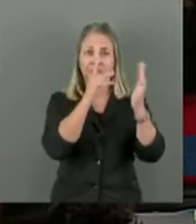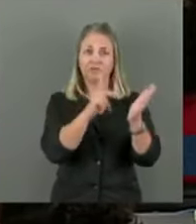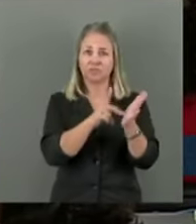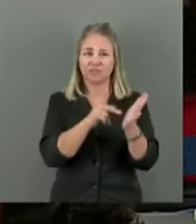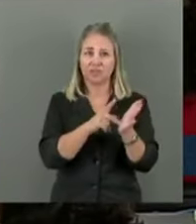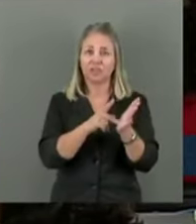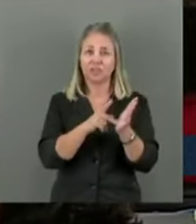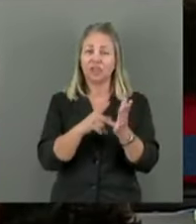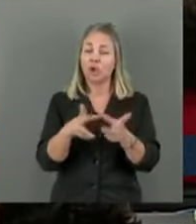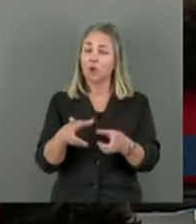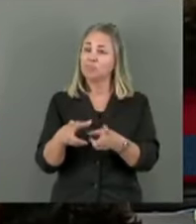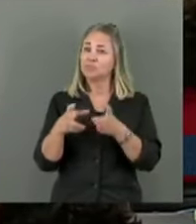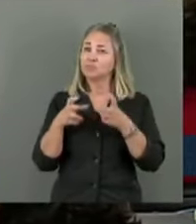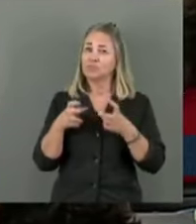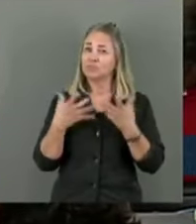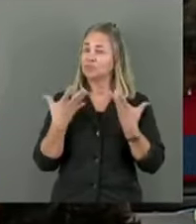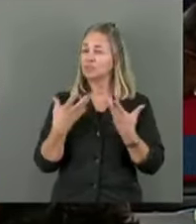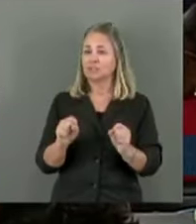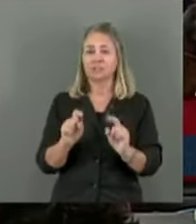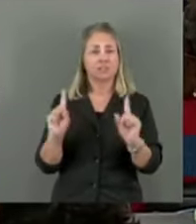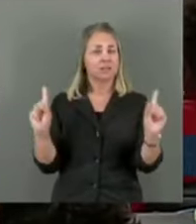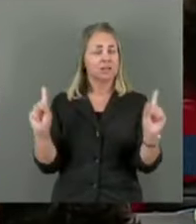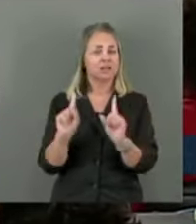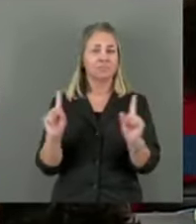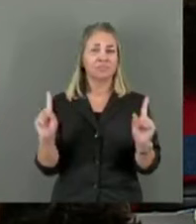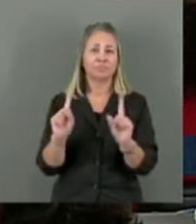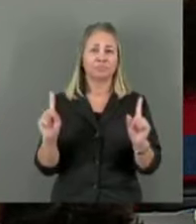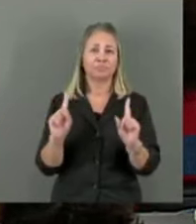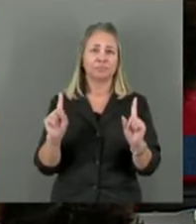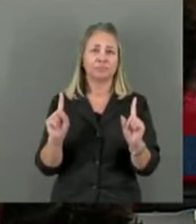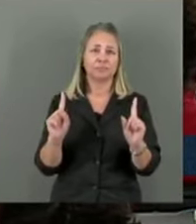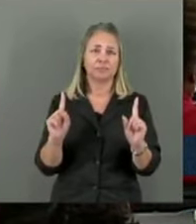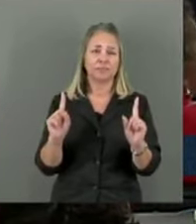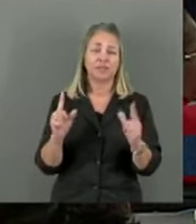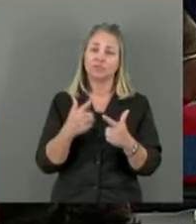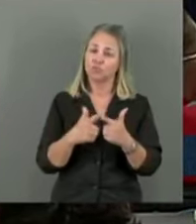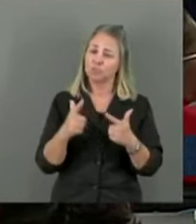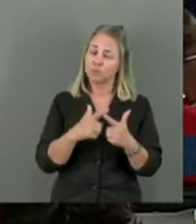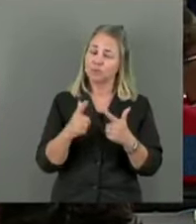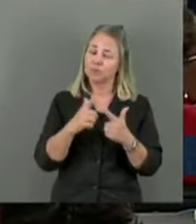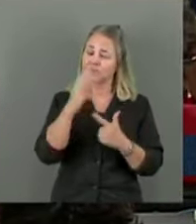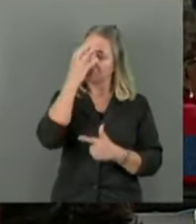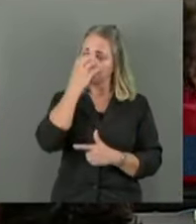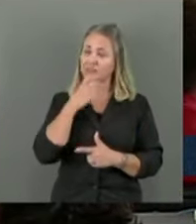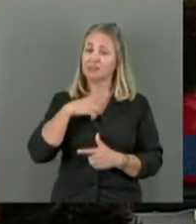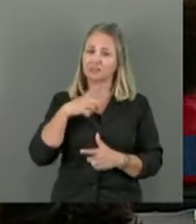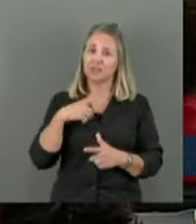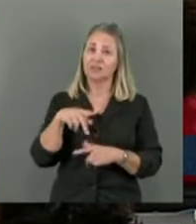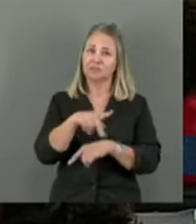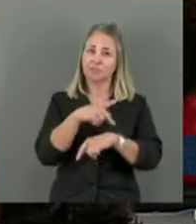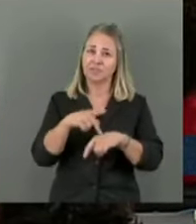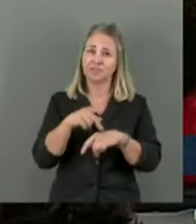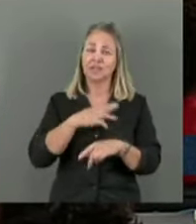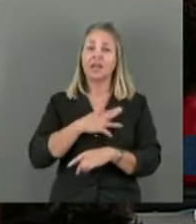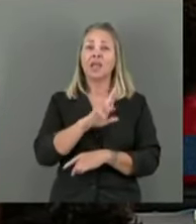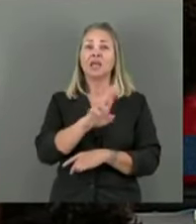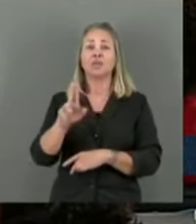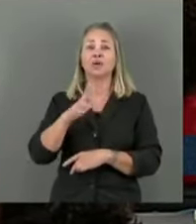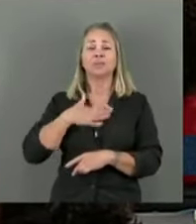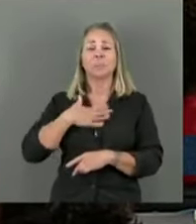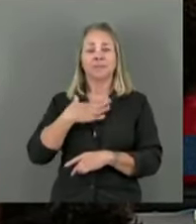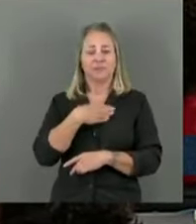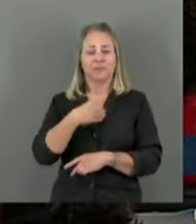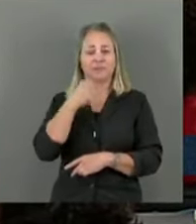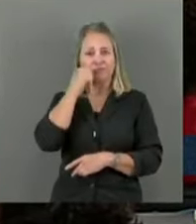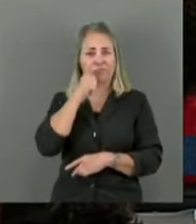exploração inaceitável de um problema muito sério que eu tenho no país. Em nome da minha filha que vai nascer,